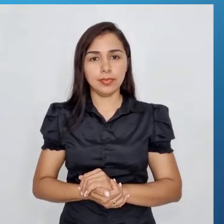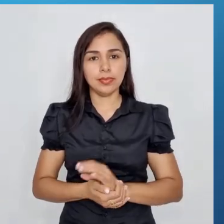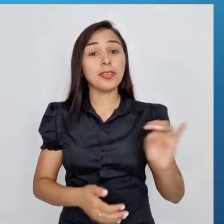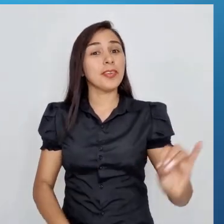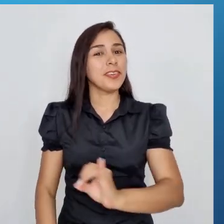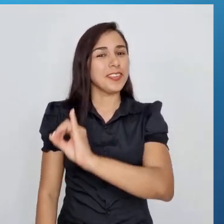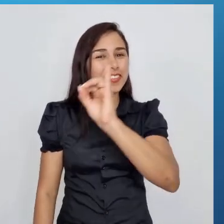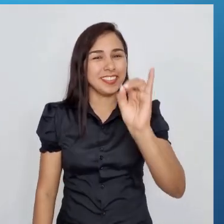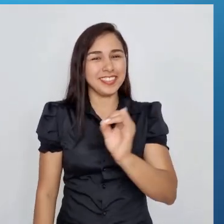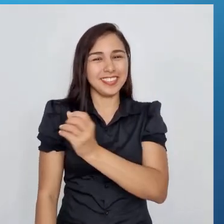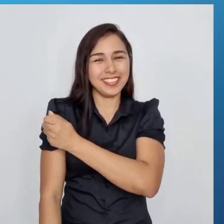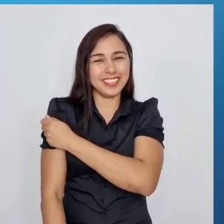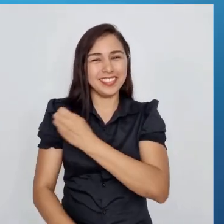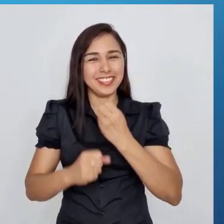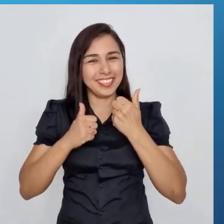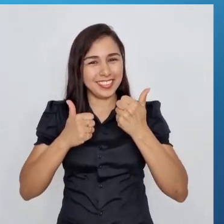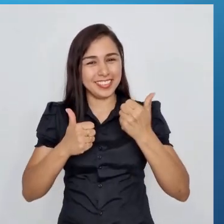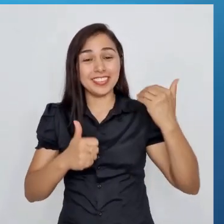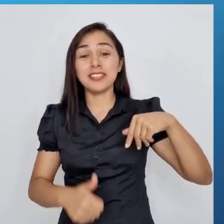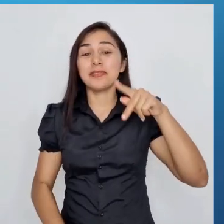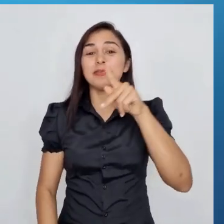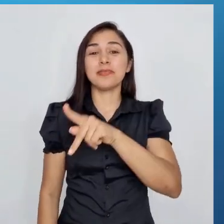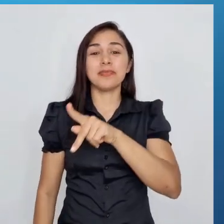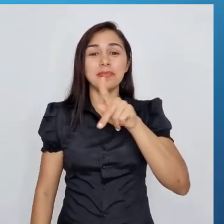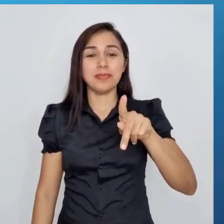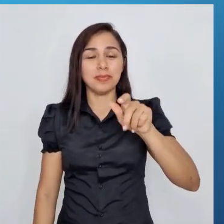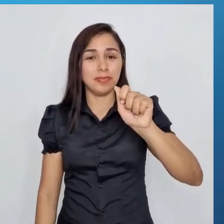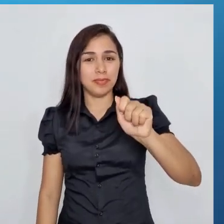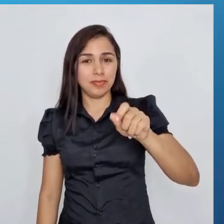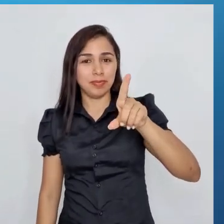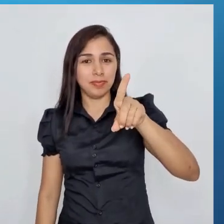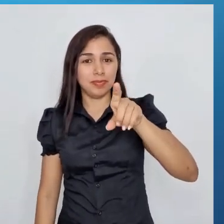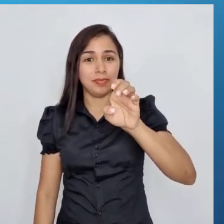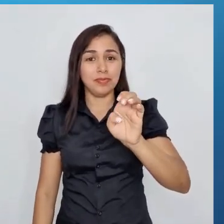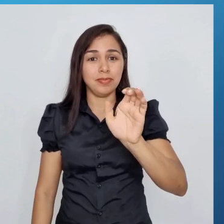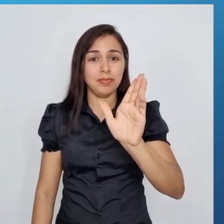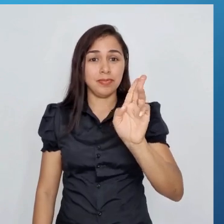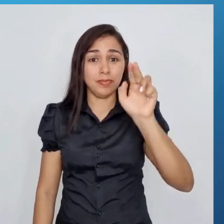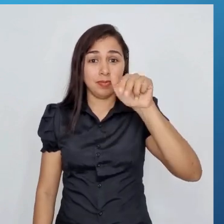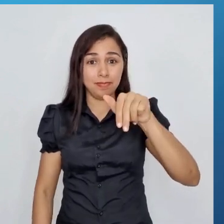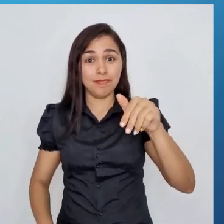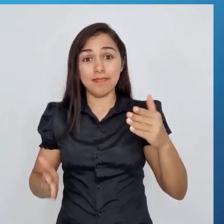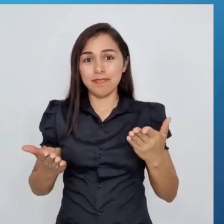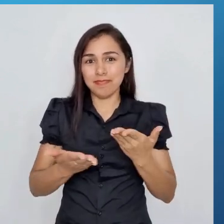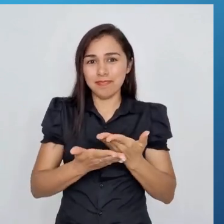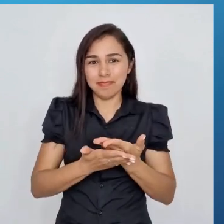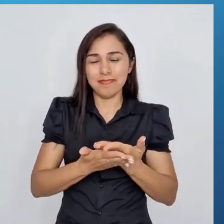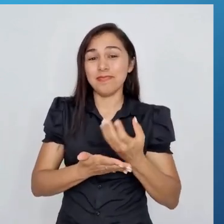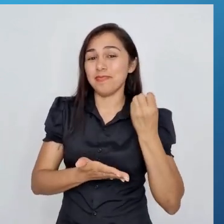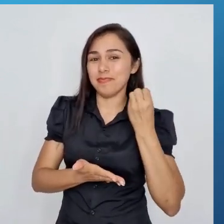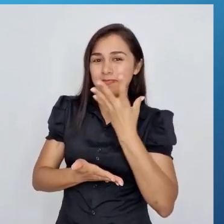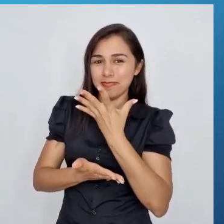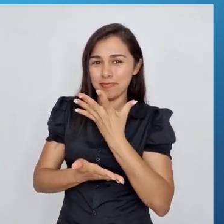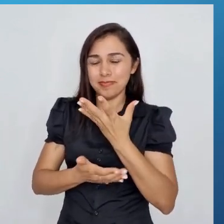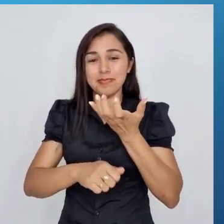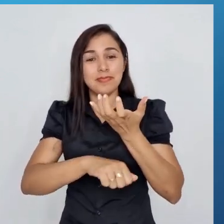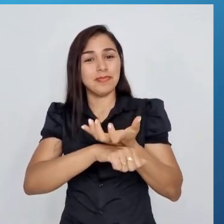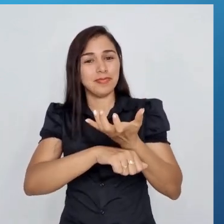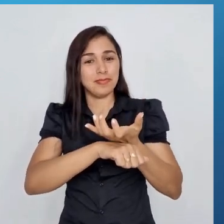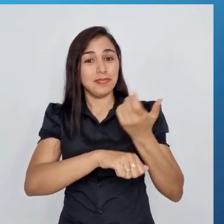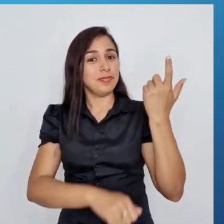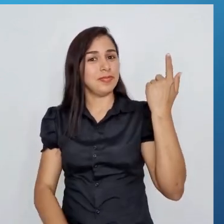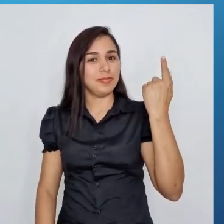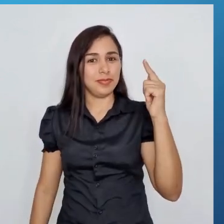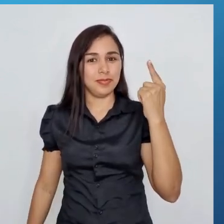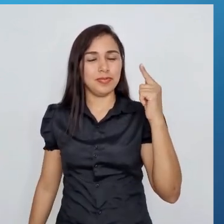Oi, turma, tudo bem? Eu sou o professor Adeblan e estamos aqui mais uma vez para uma super aula. E a aula de hoje é de